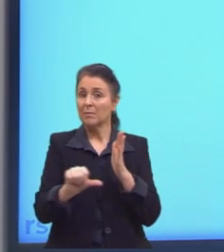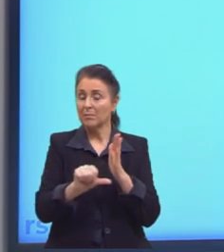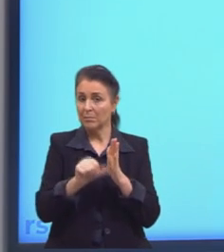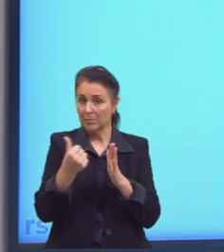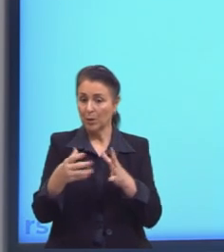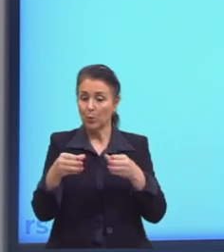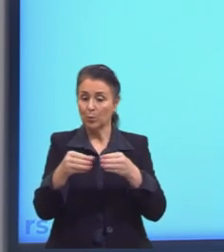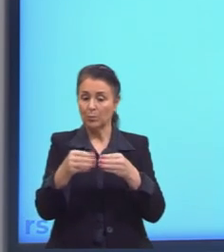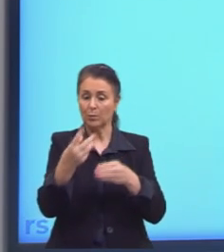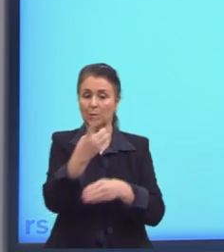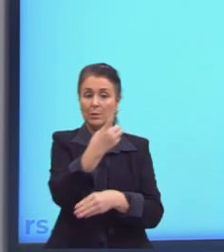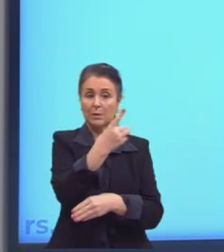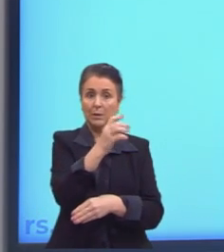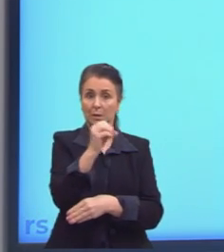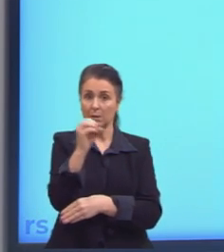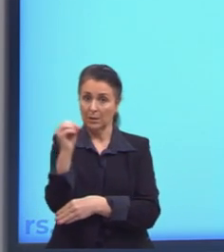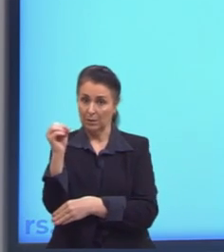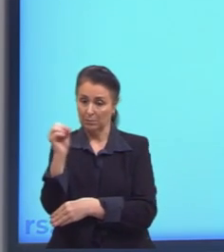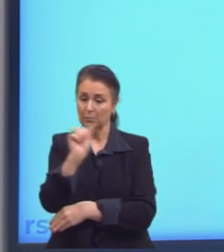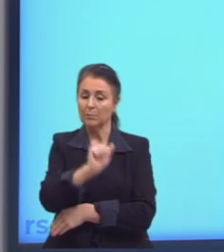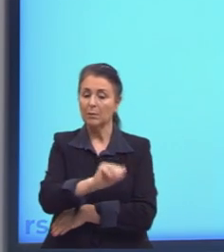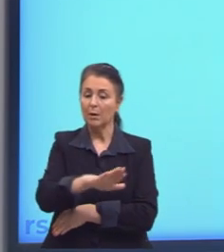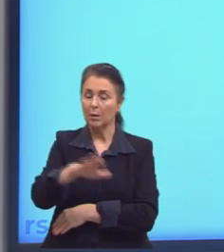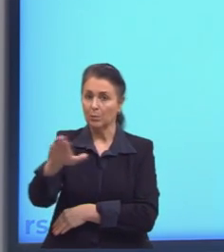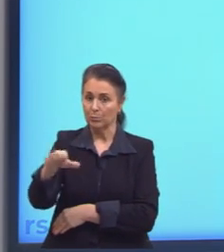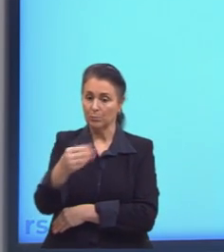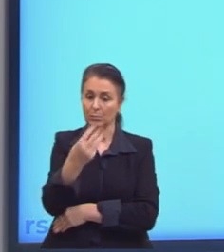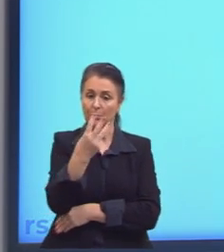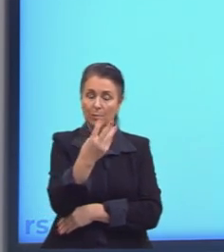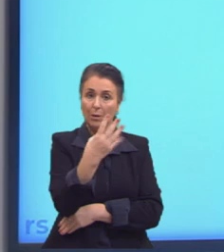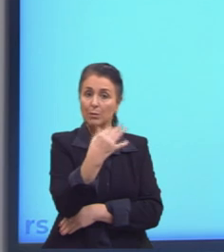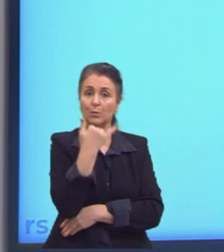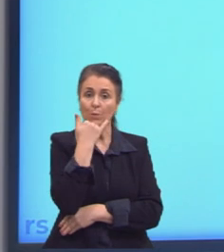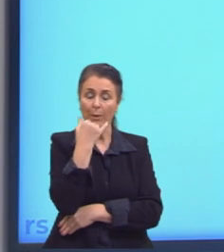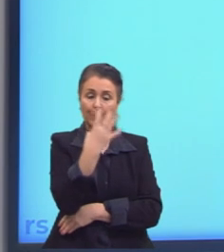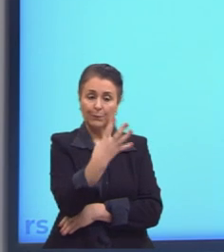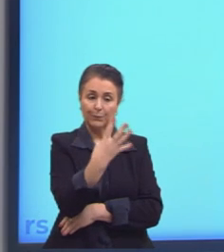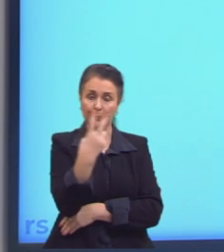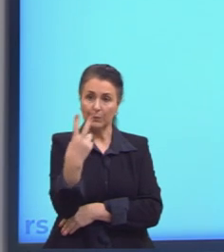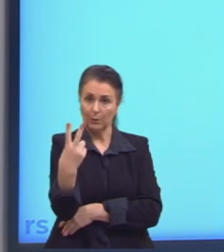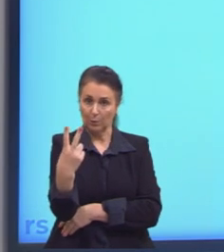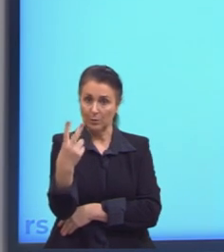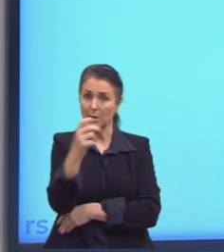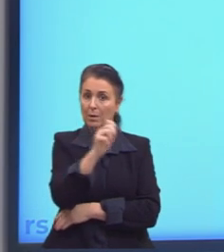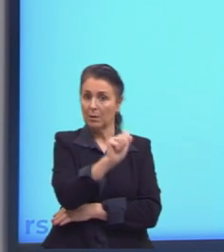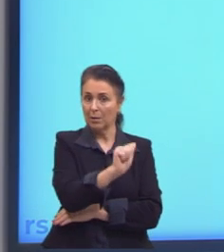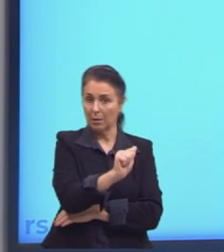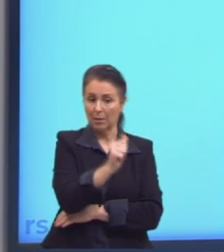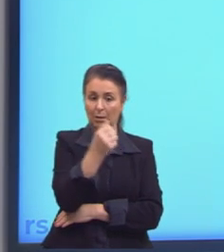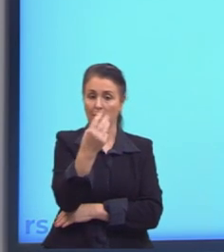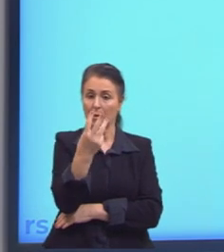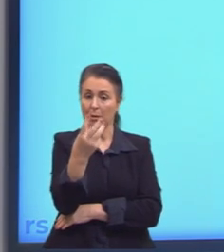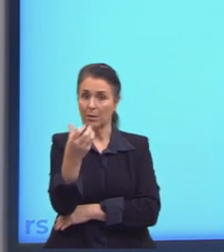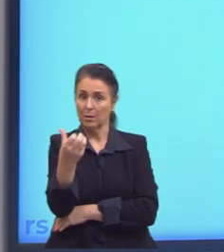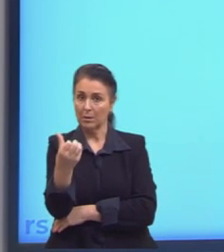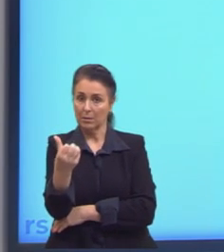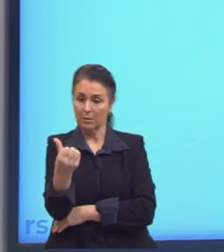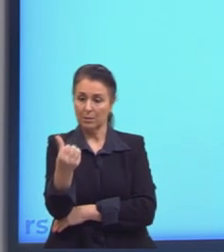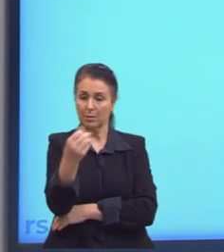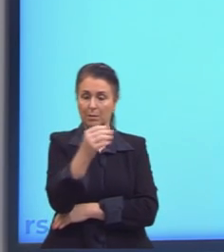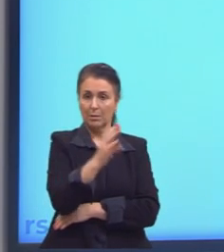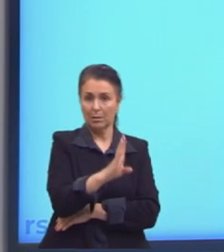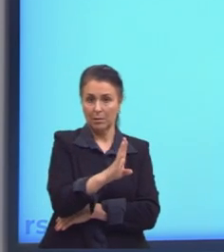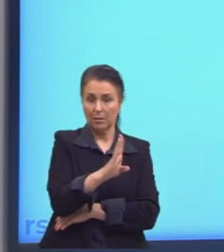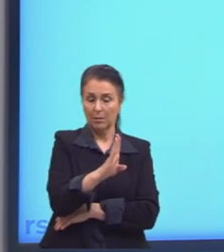que é um grupo de 100 alunos, tá? 42 deles têm o antígeno A, 36 têm o antígeno